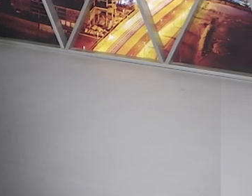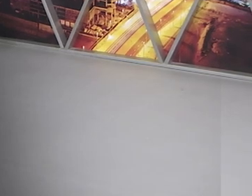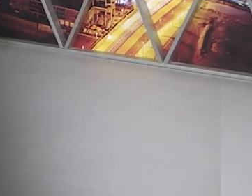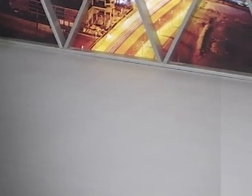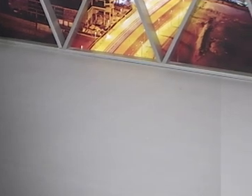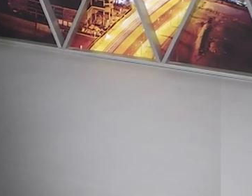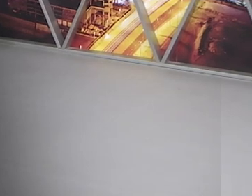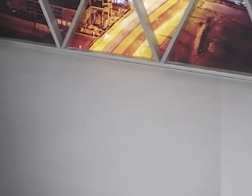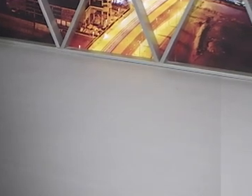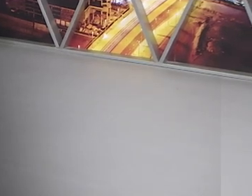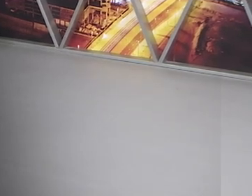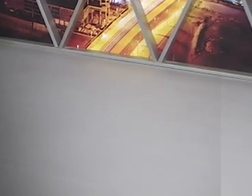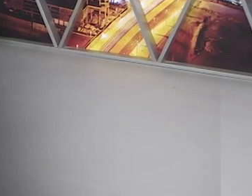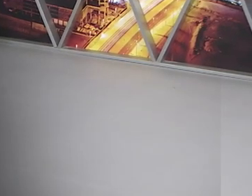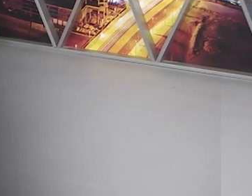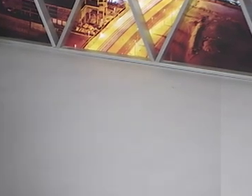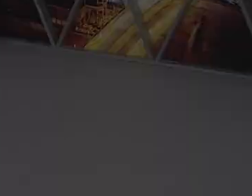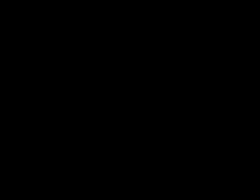Amém.